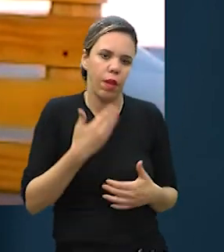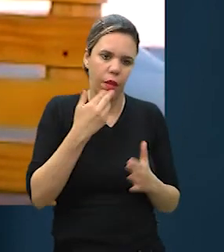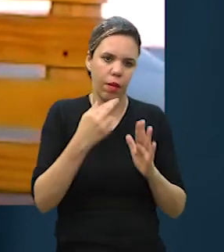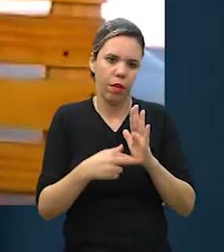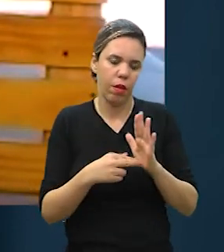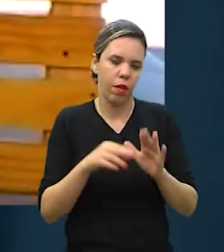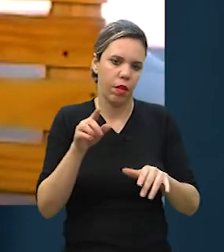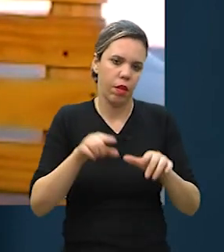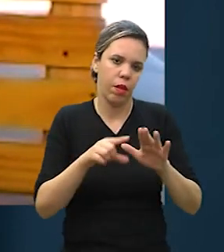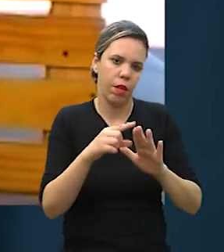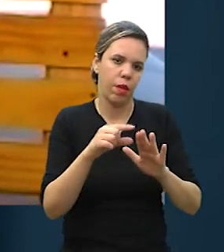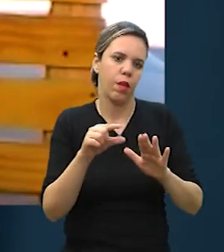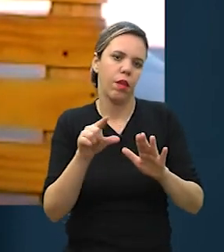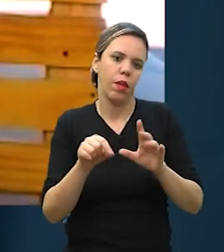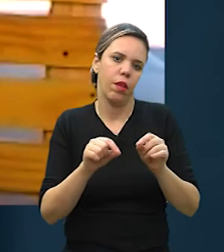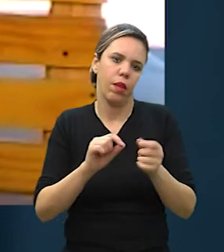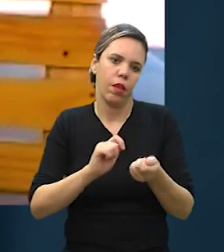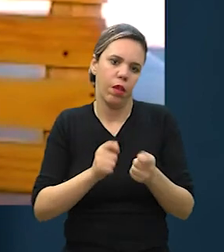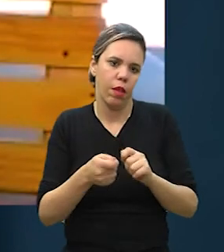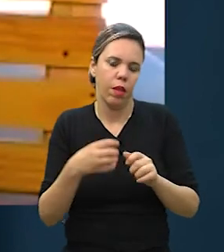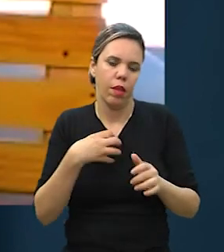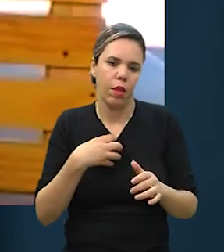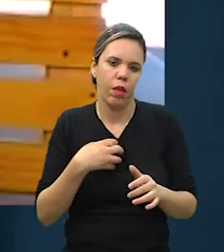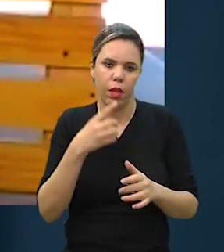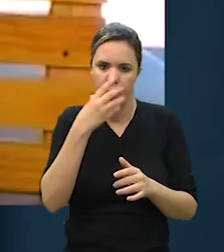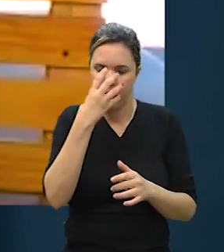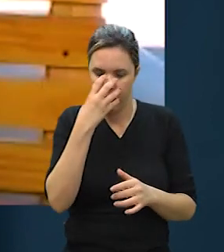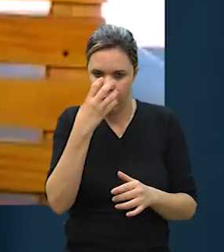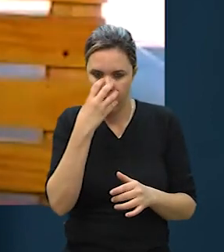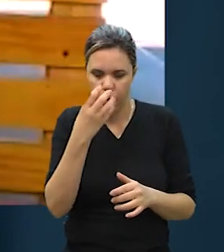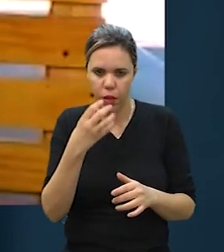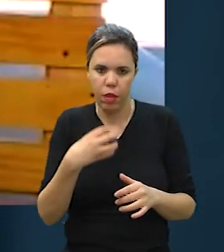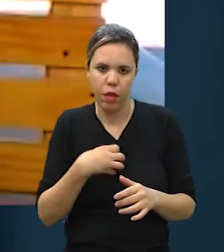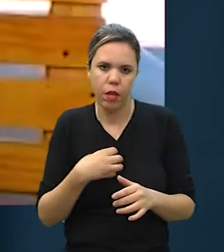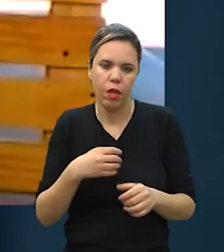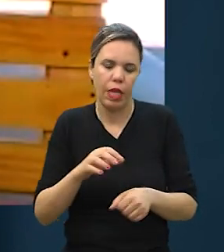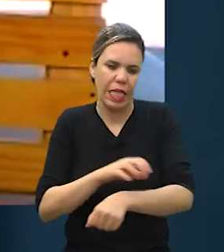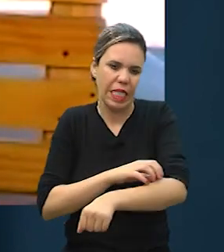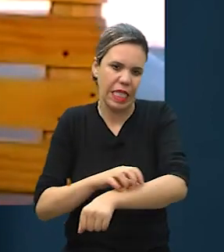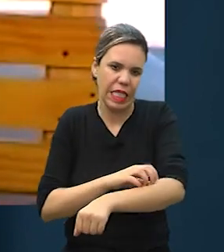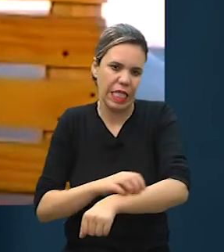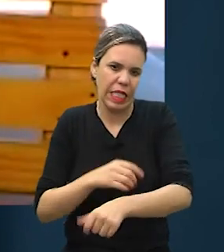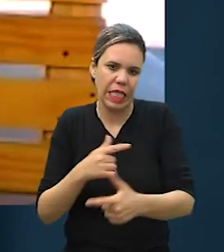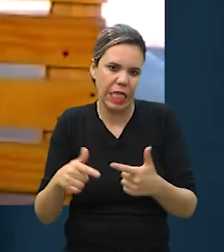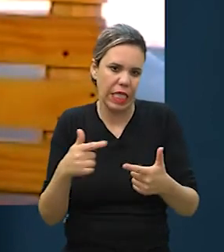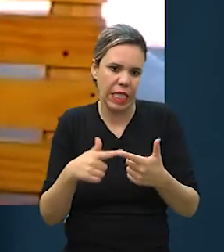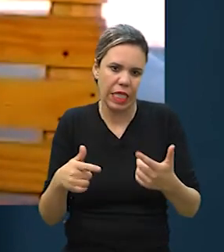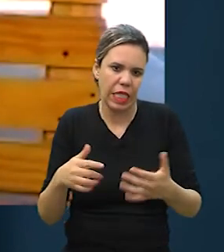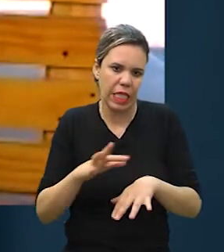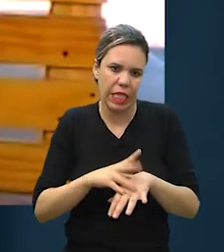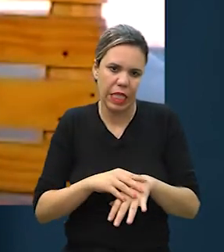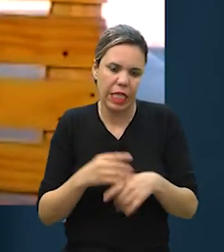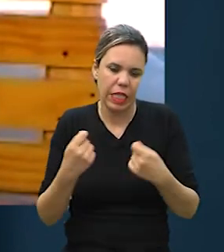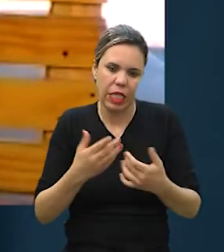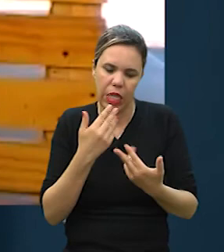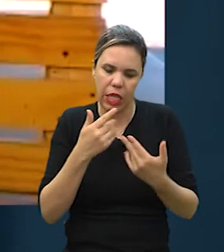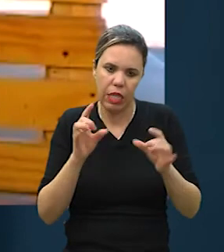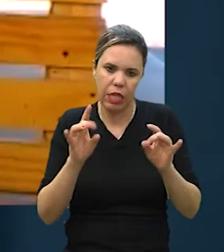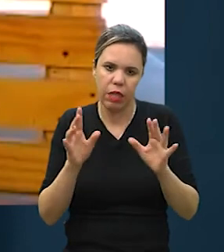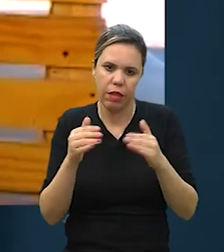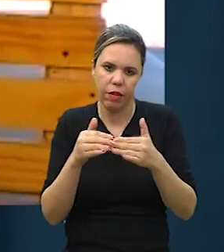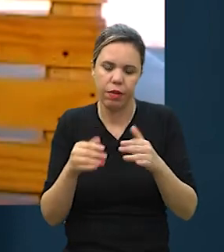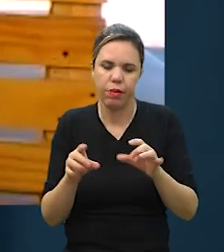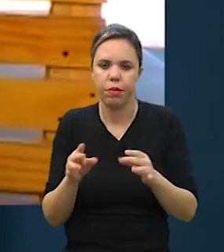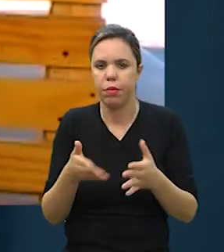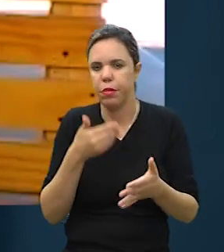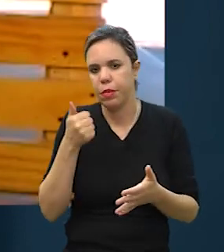personalizadas, que são para os cachorros que são atópicos, possuem alergias, ou alguma patologia que precisa de uma